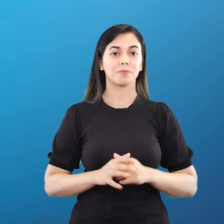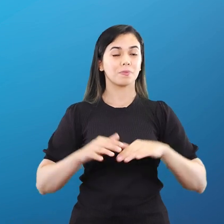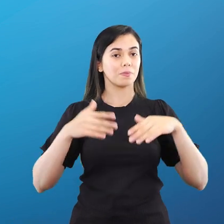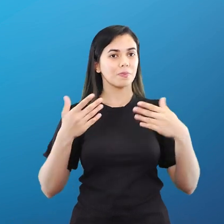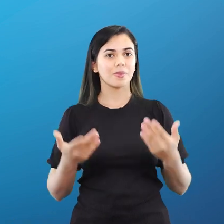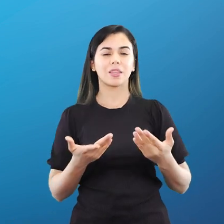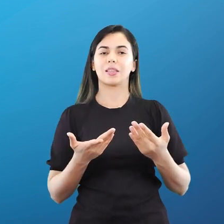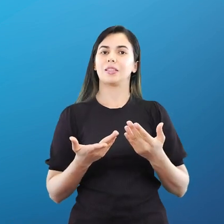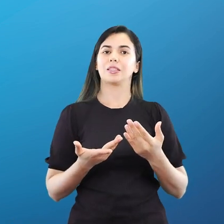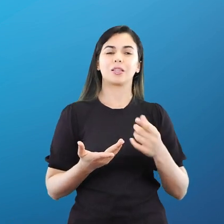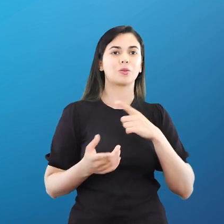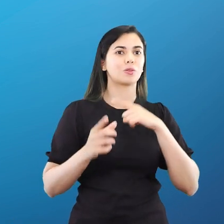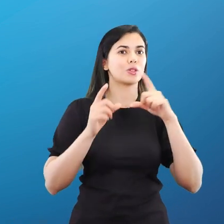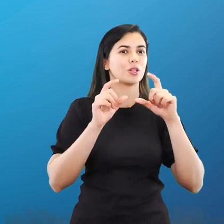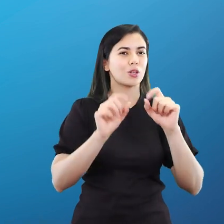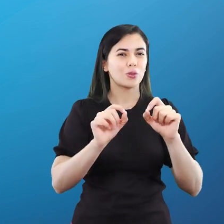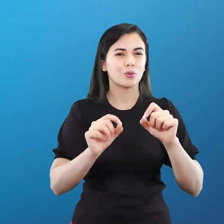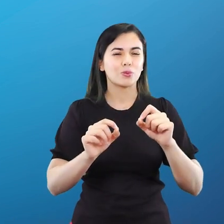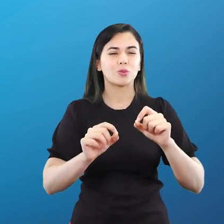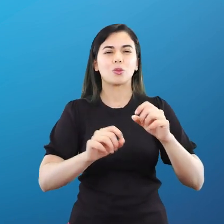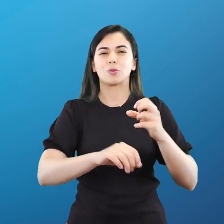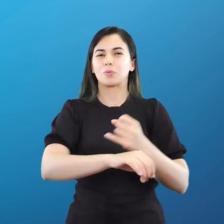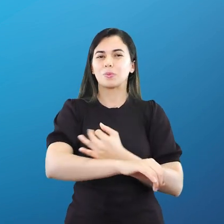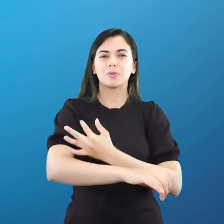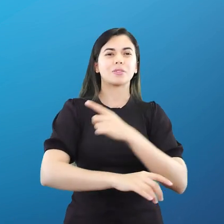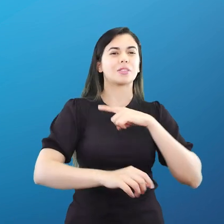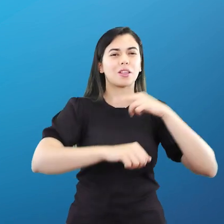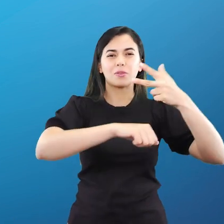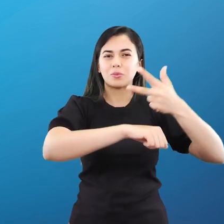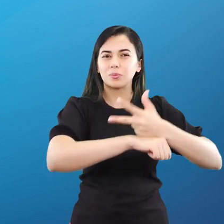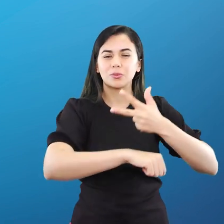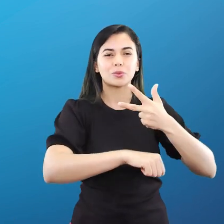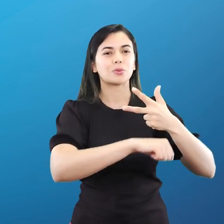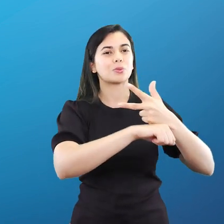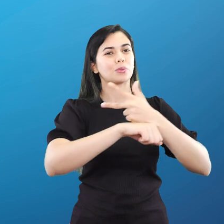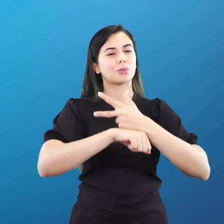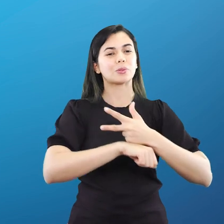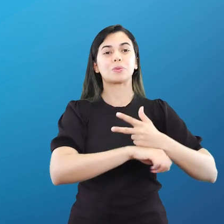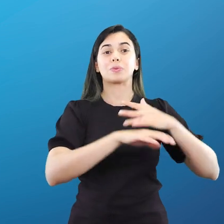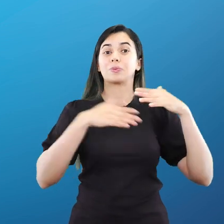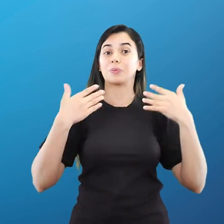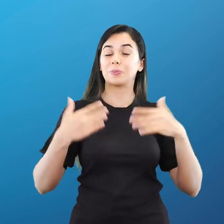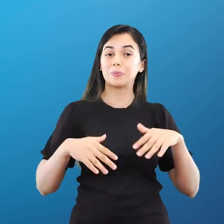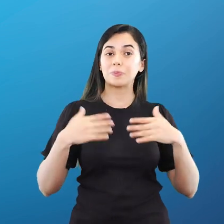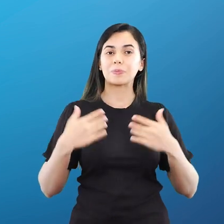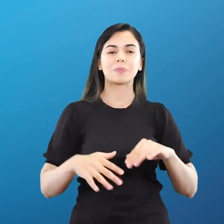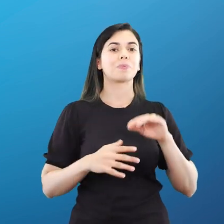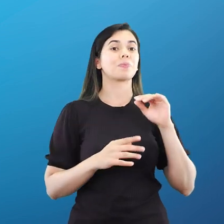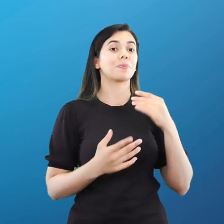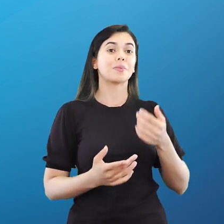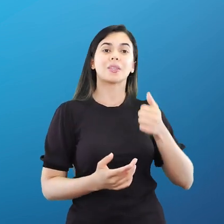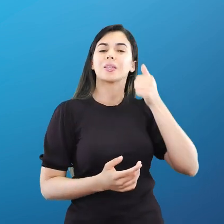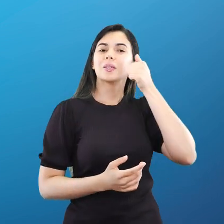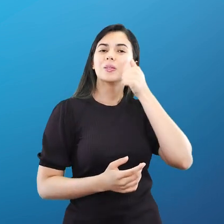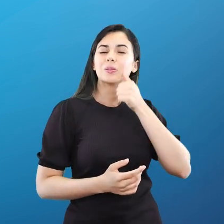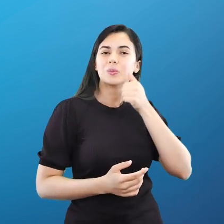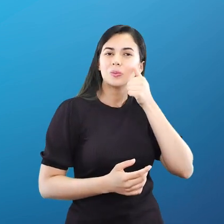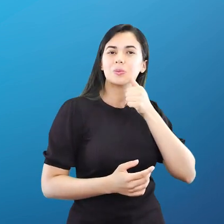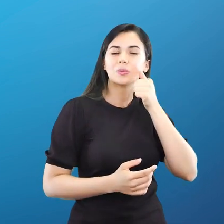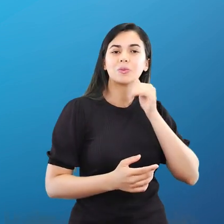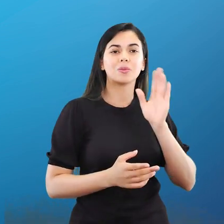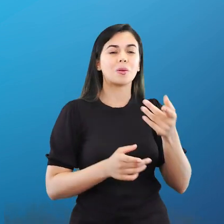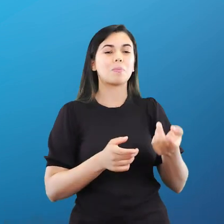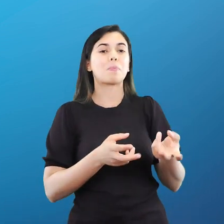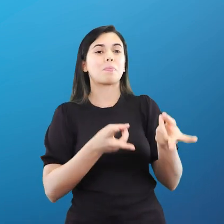Então, é algo bem simbólico, é filmado, ao vivo, tem toda aquela coisa aí. Elas acendem com os raios solares e aí